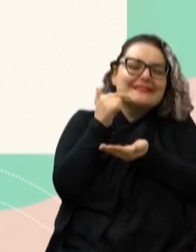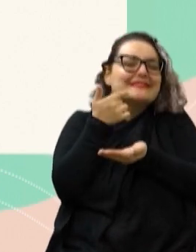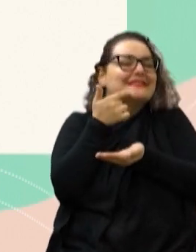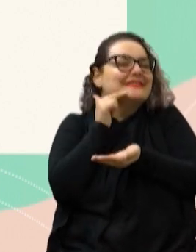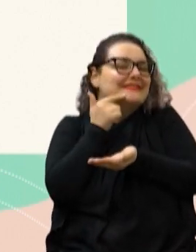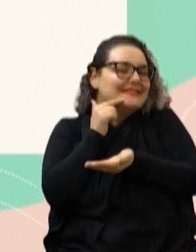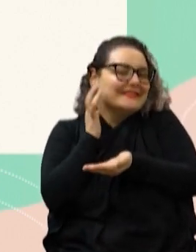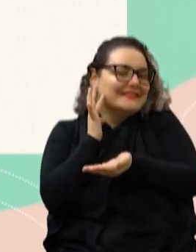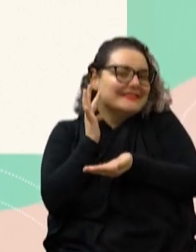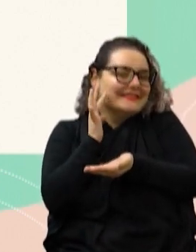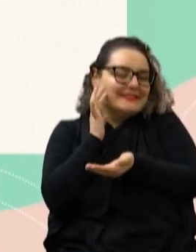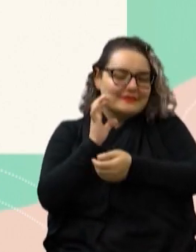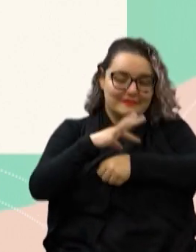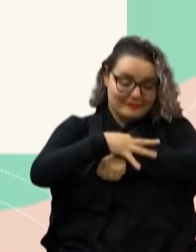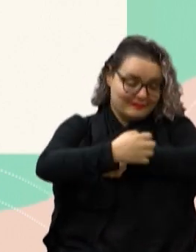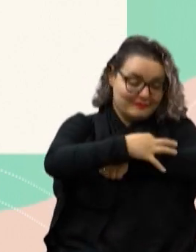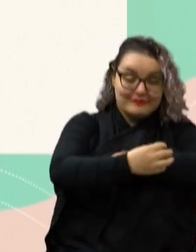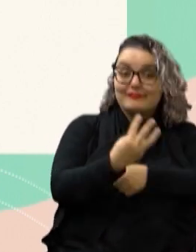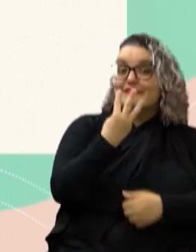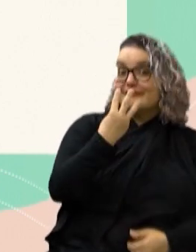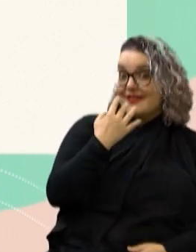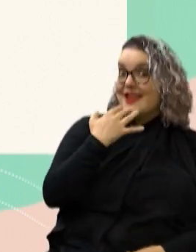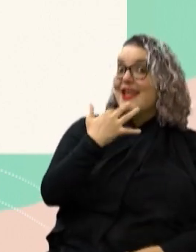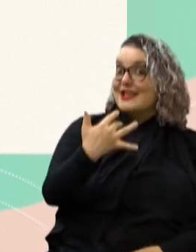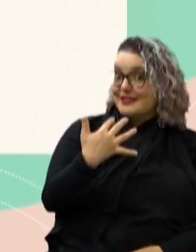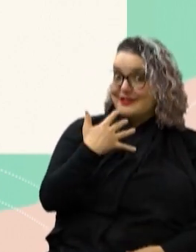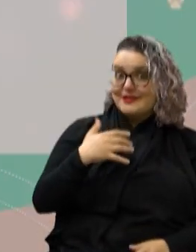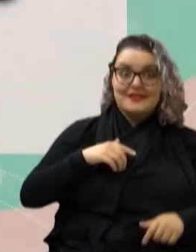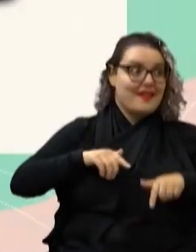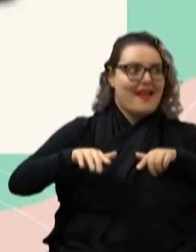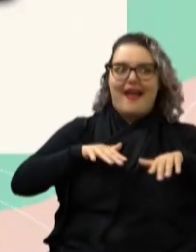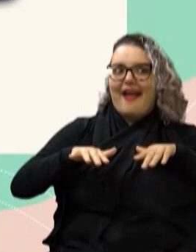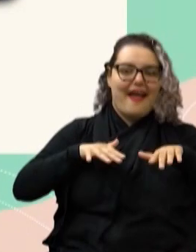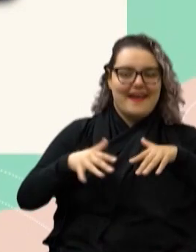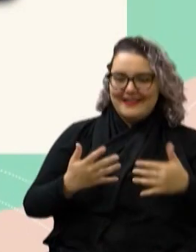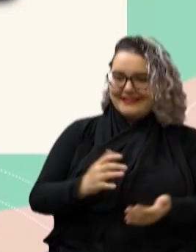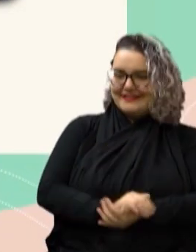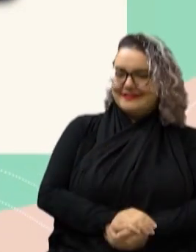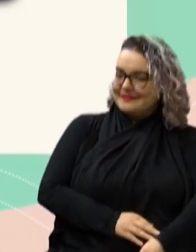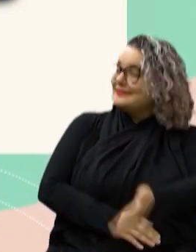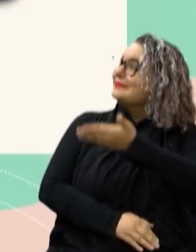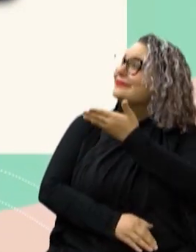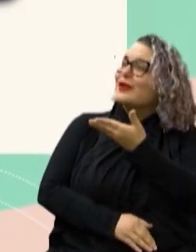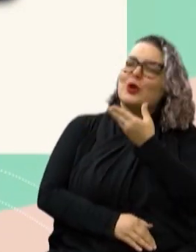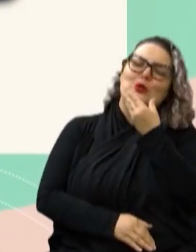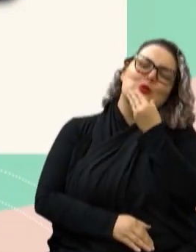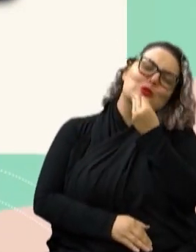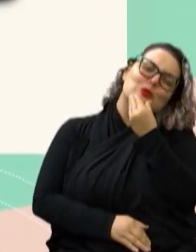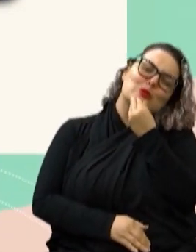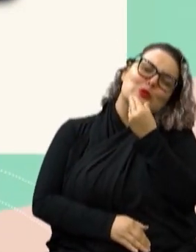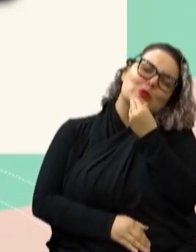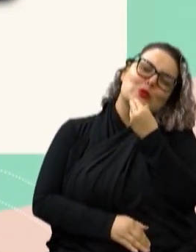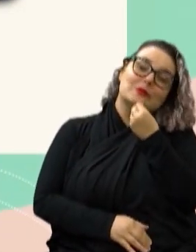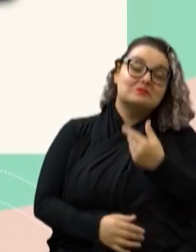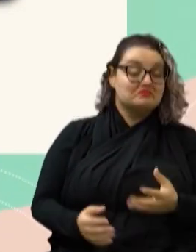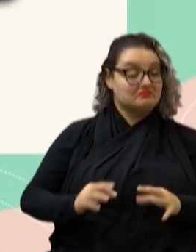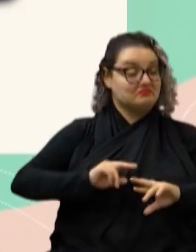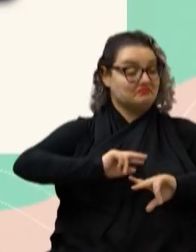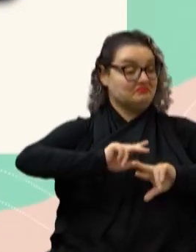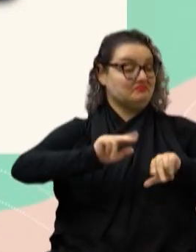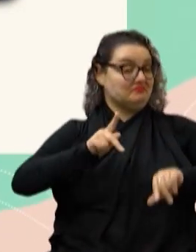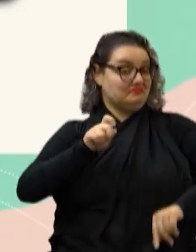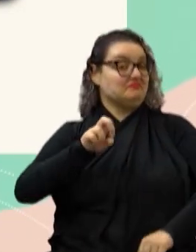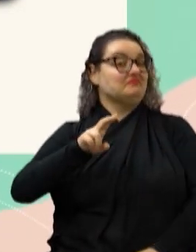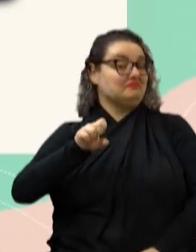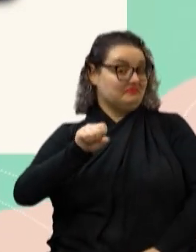engraçadinha com pelagem tricolor e super agitada Fred é um machinho cheio de personalidade